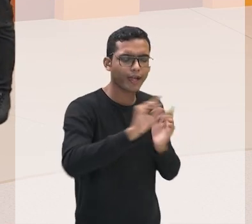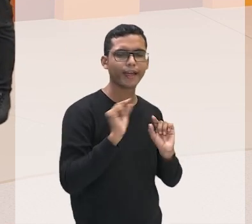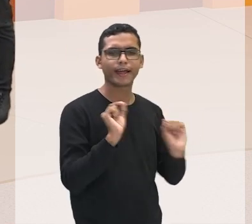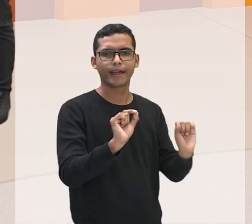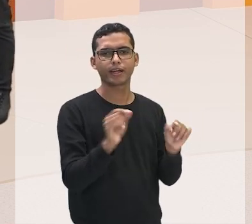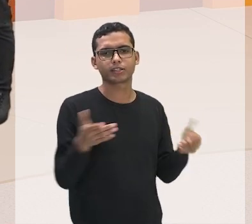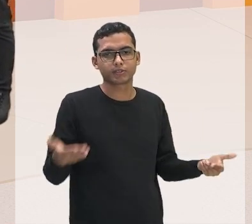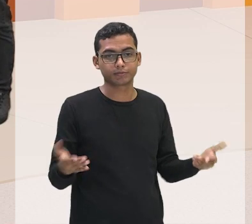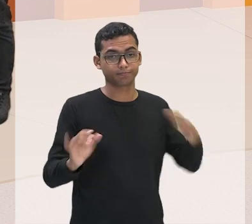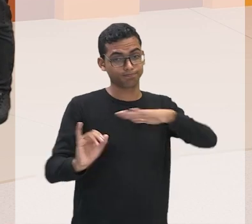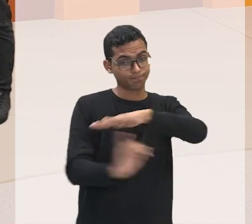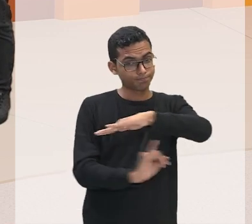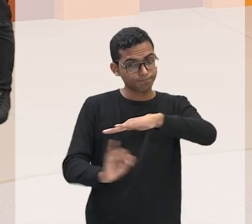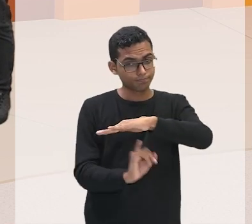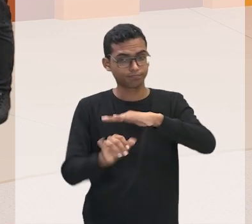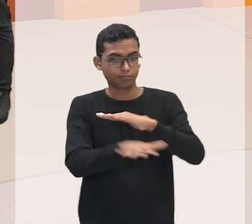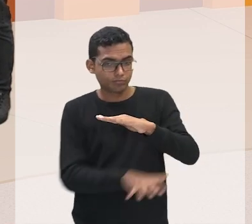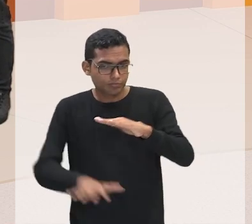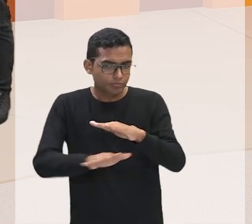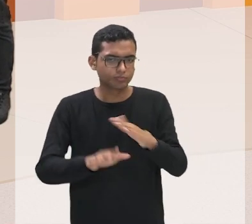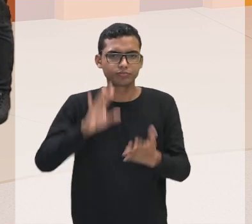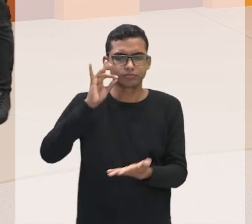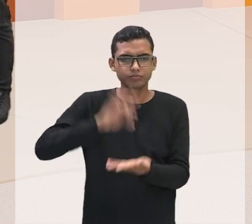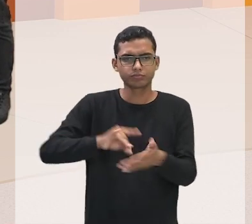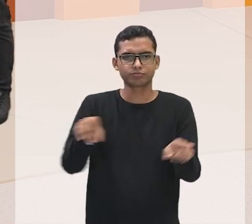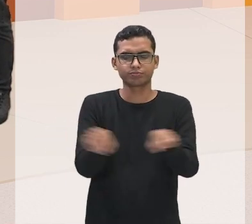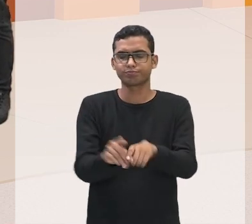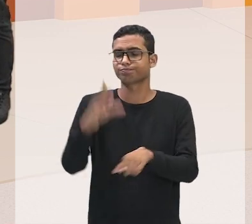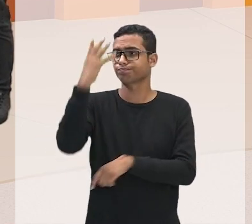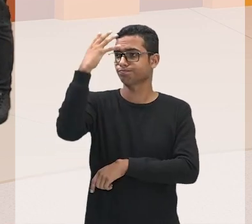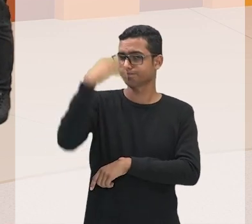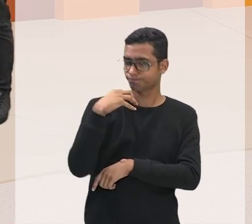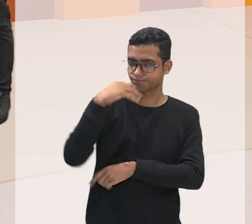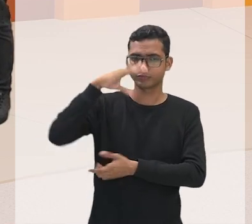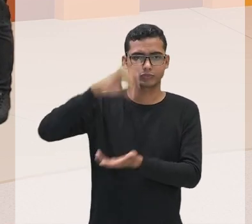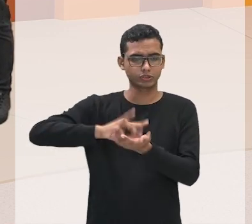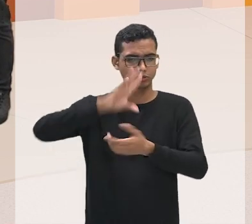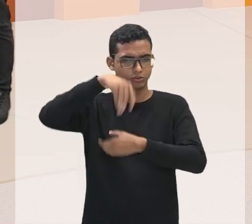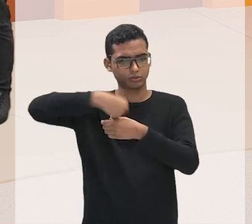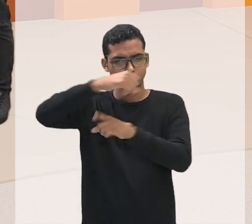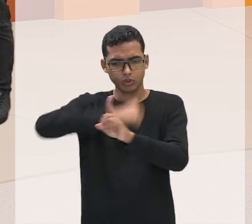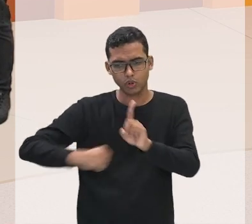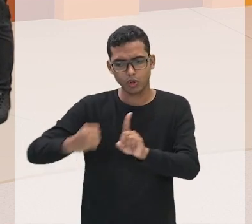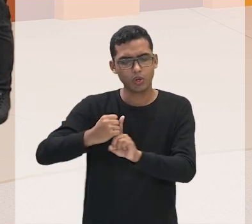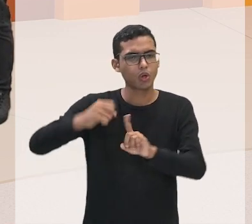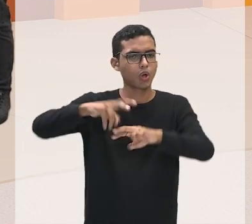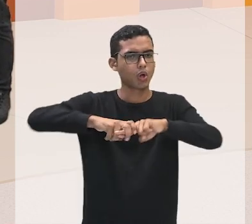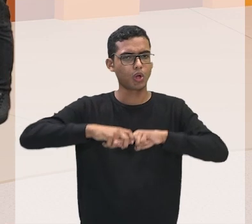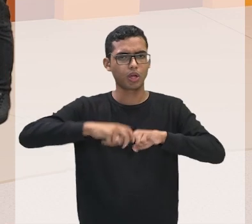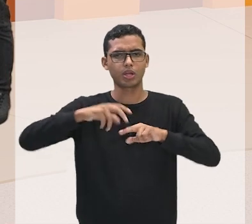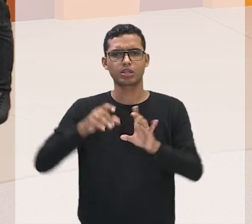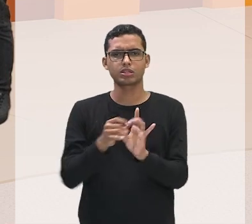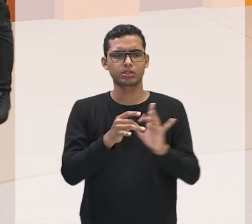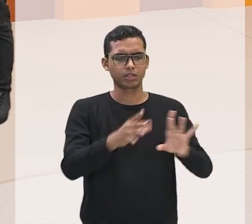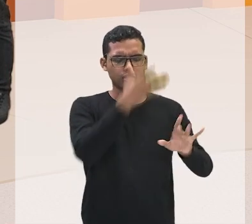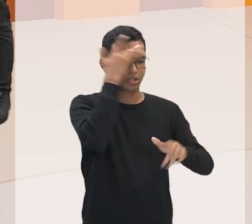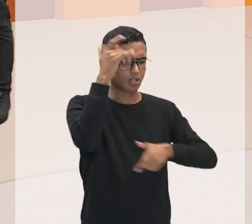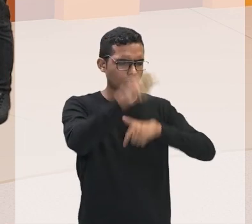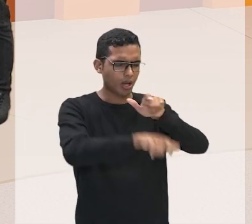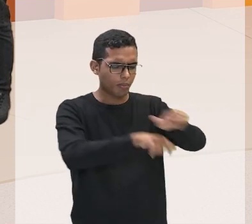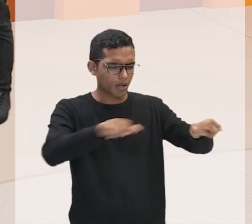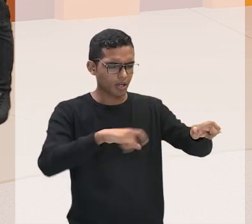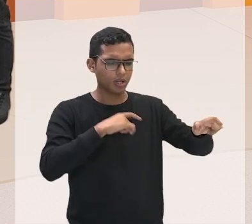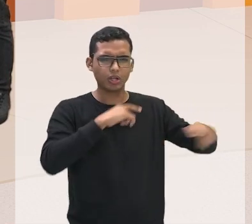informalidade ela traz essa questão que é uma questão séria na sociedade porque deixa o trabalhador desassistido